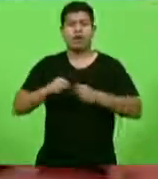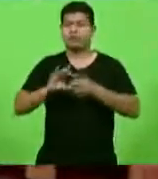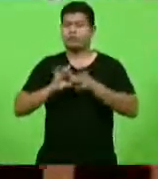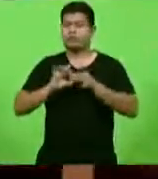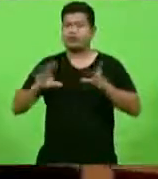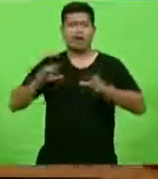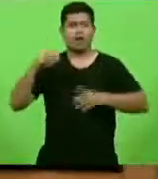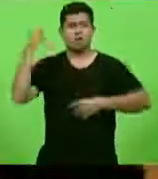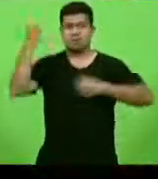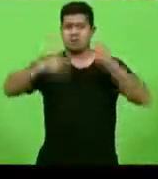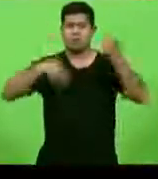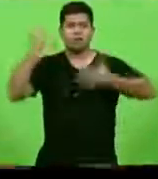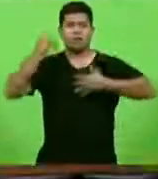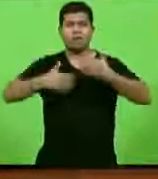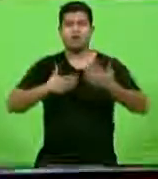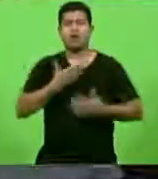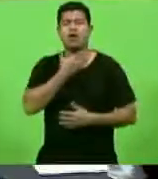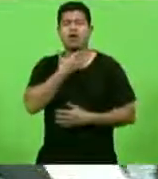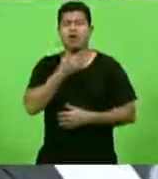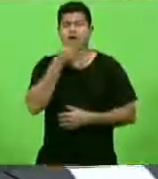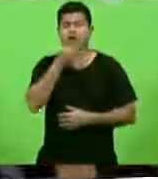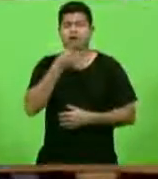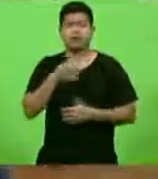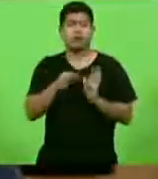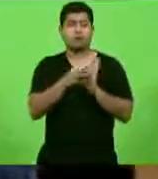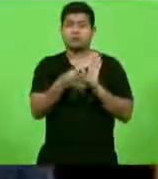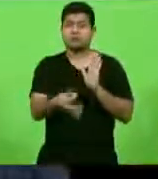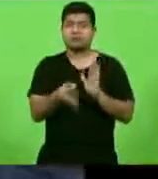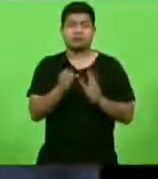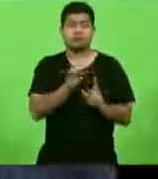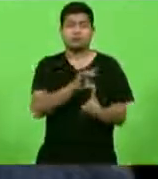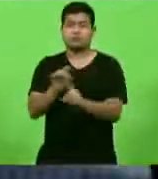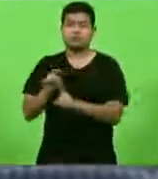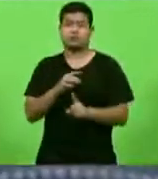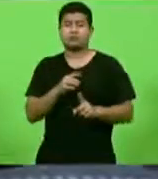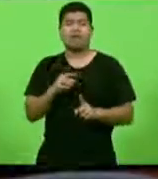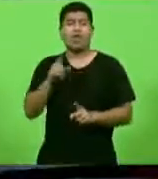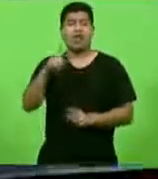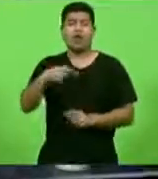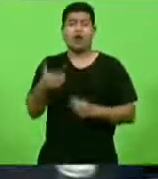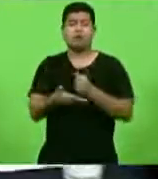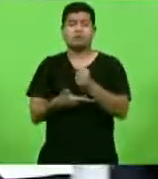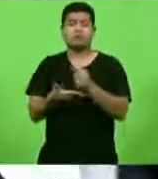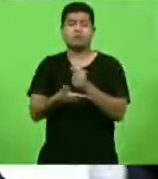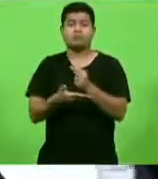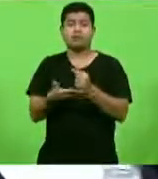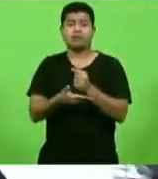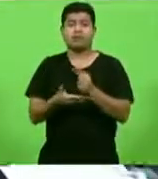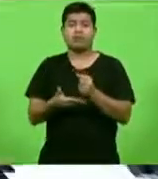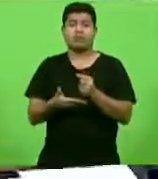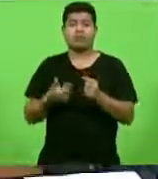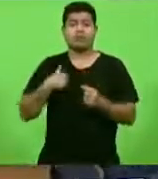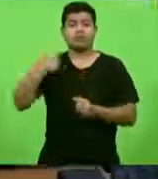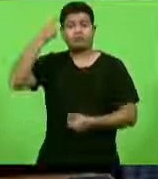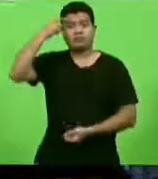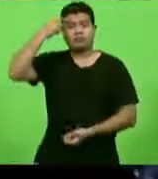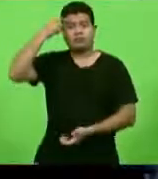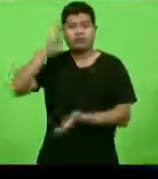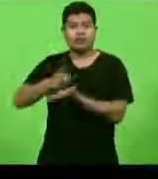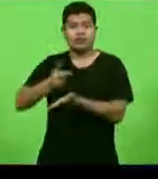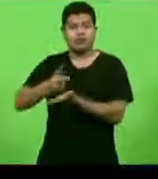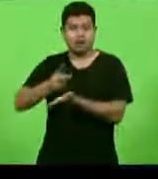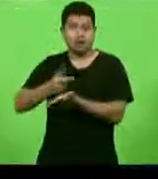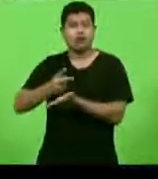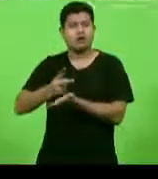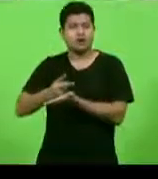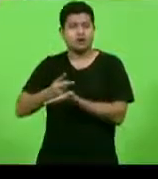as liberdades individuais das pessoas, isso é um dos pilares do conservador. O conservador defende